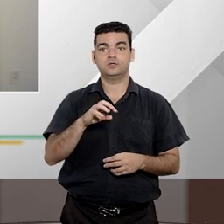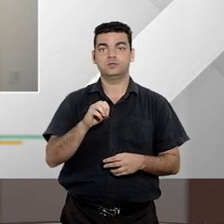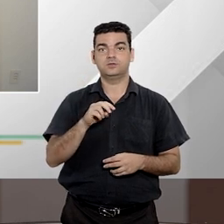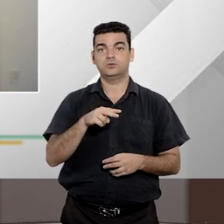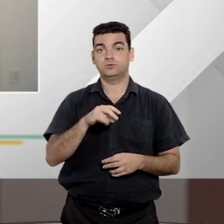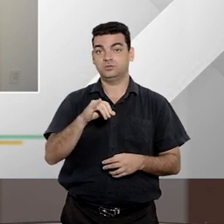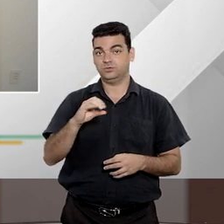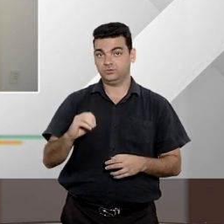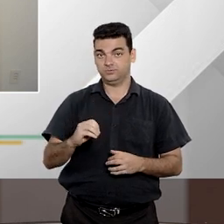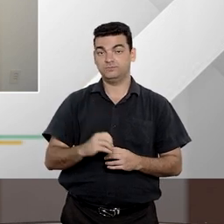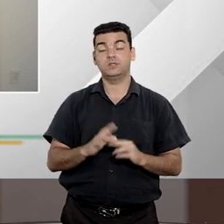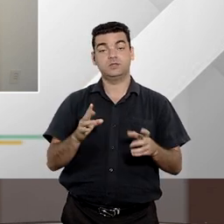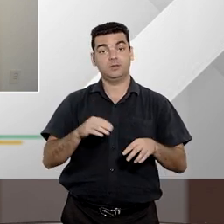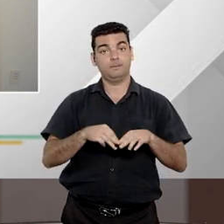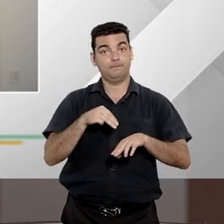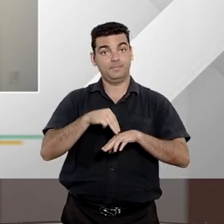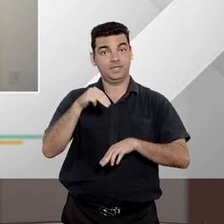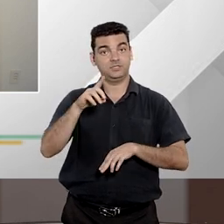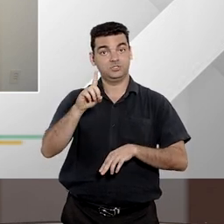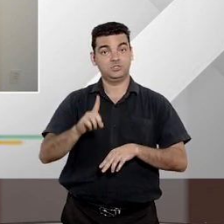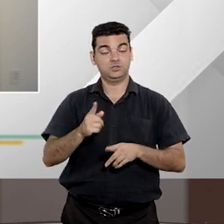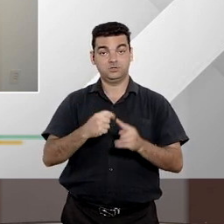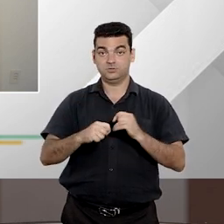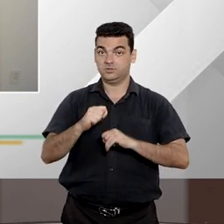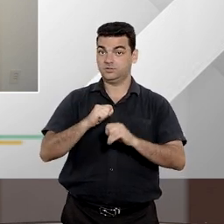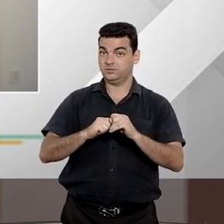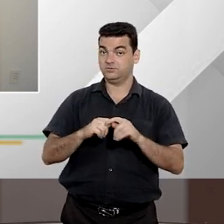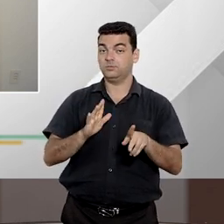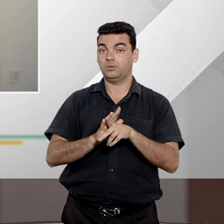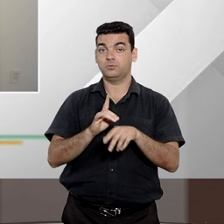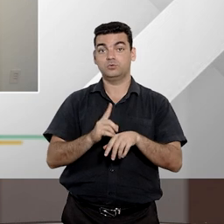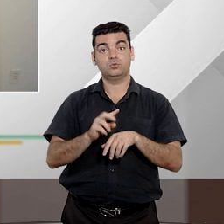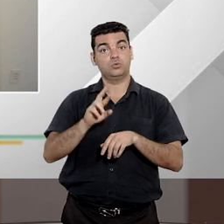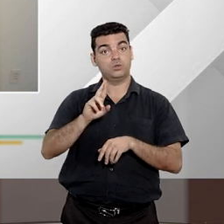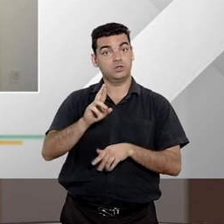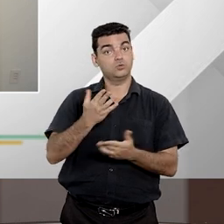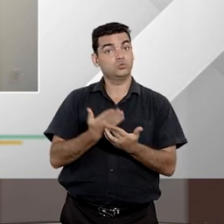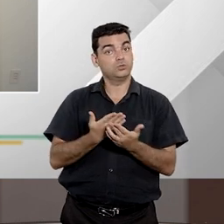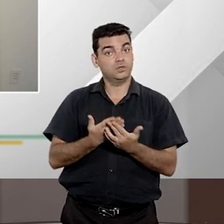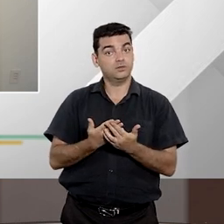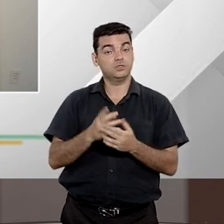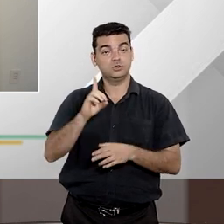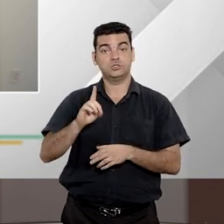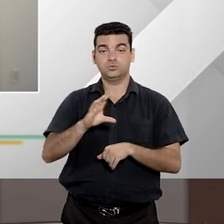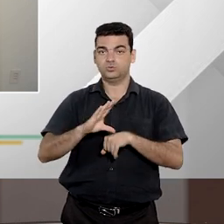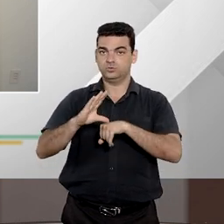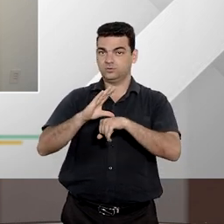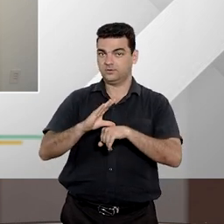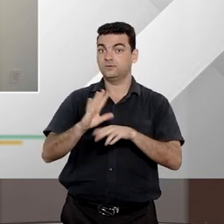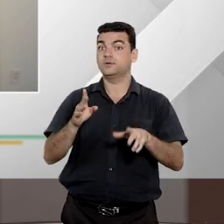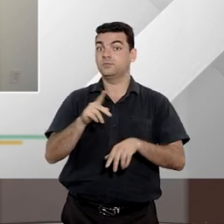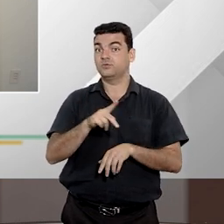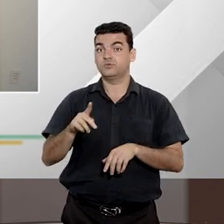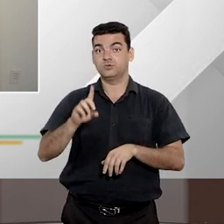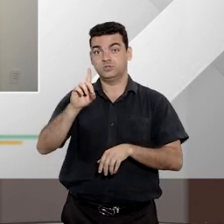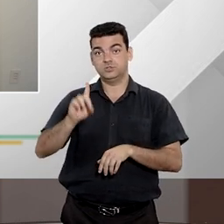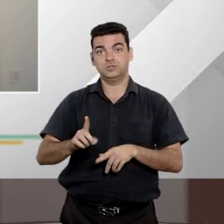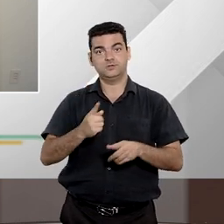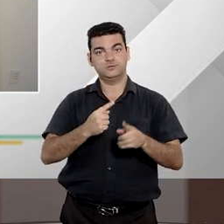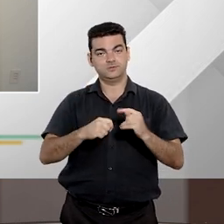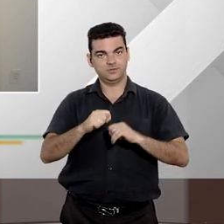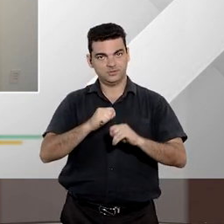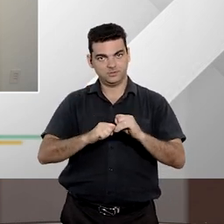Machado. Ele é mestre em Direito Administrativo, doutorando em Direito Constitucional, professor de Direito